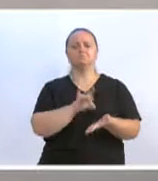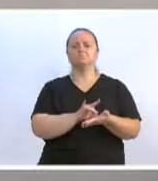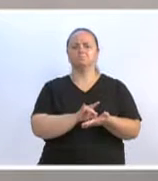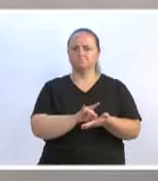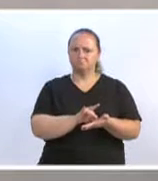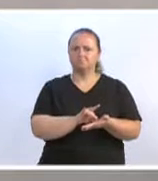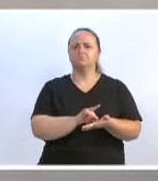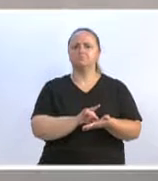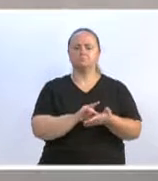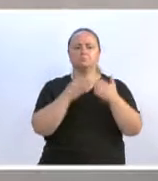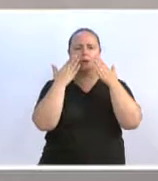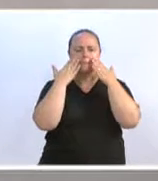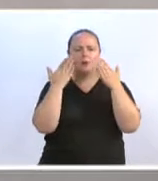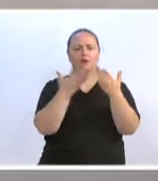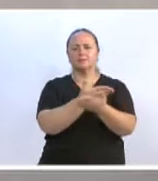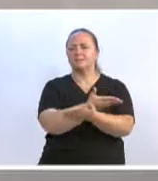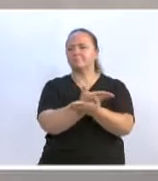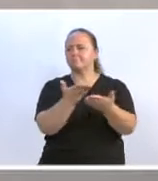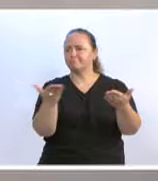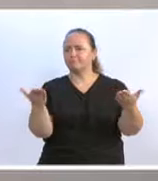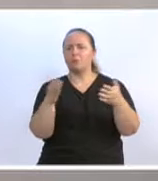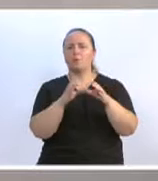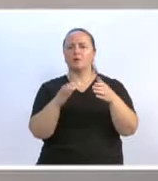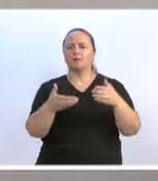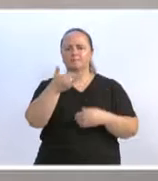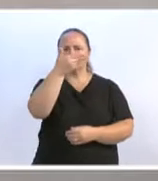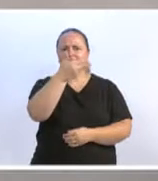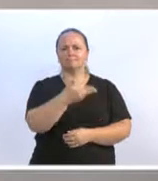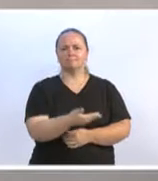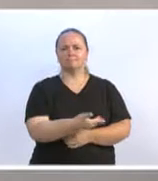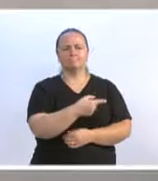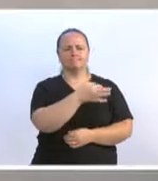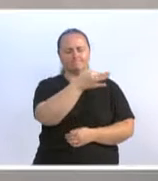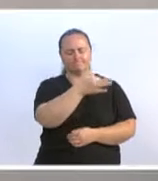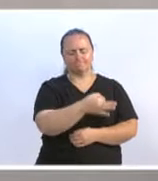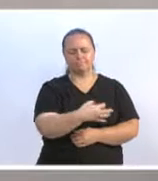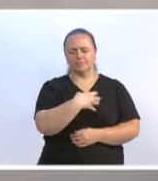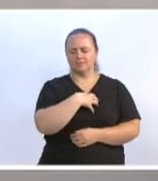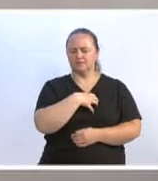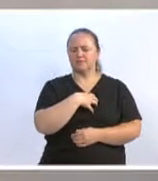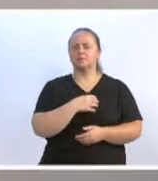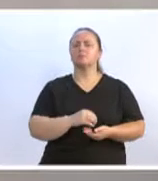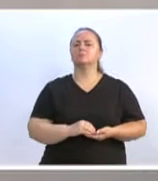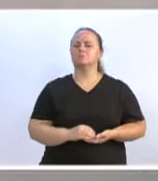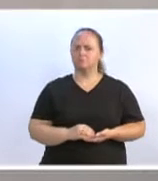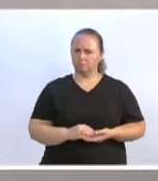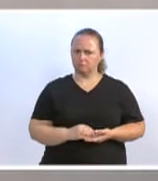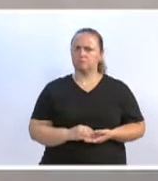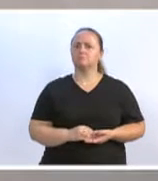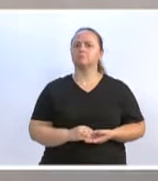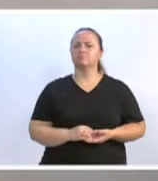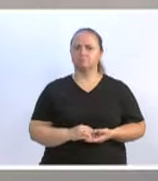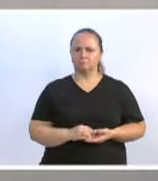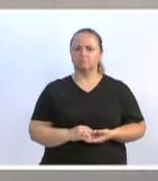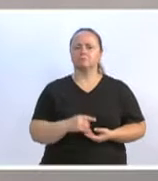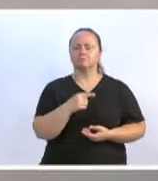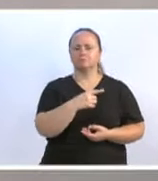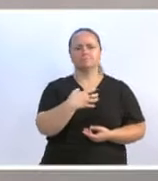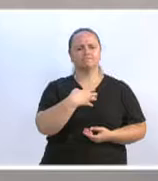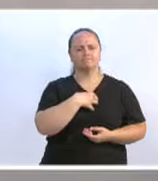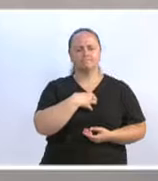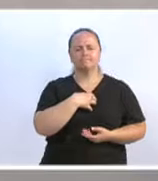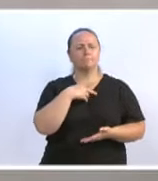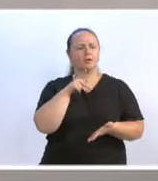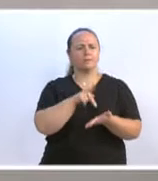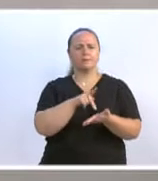Realmente mostra para toda a nossa comunidade uma virtude que eu já sabia que o senhor tinha, que é realmente ter sempre a